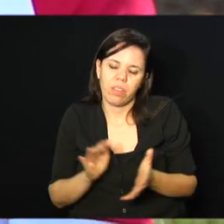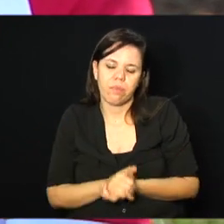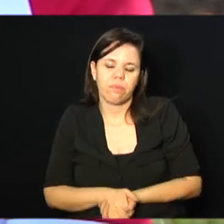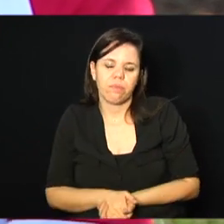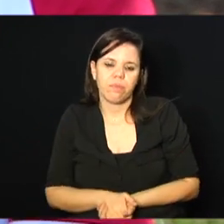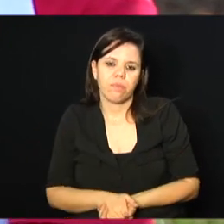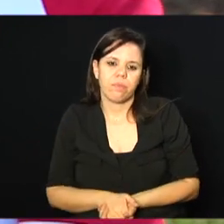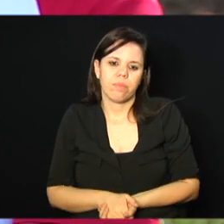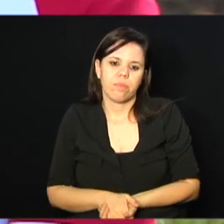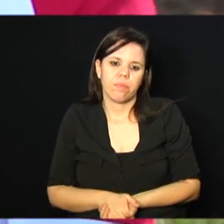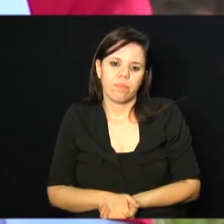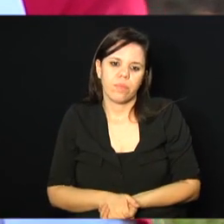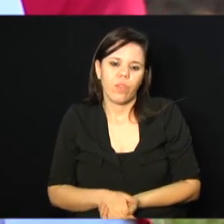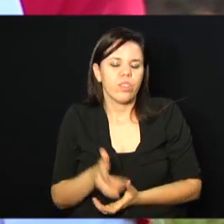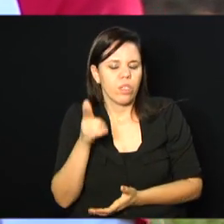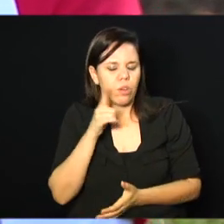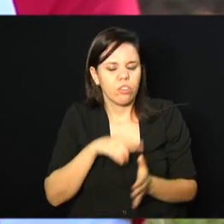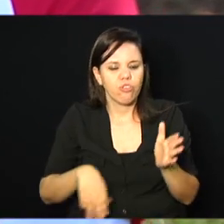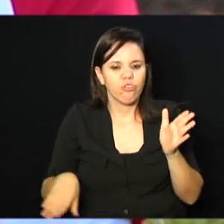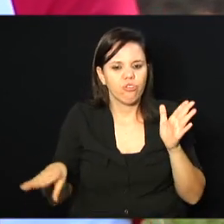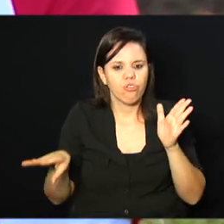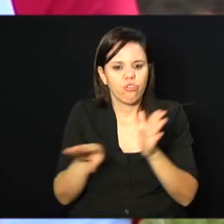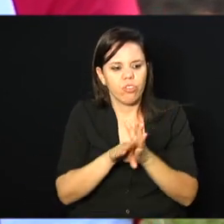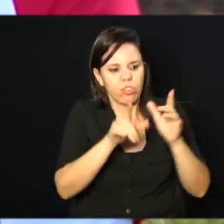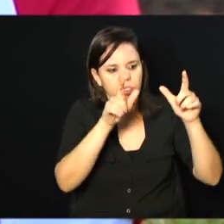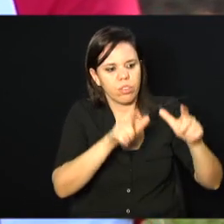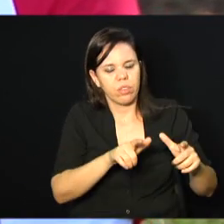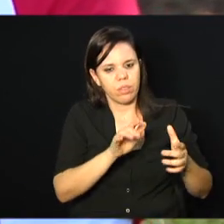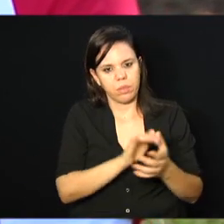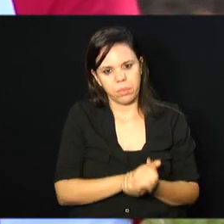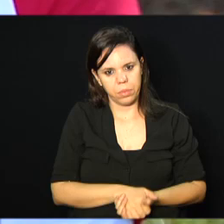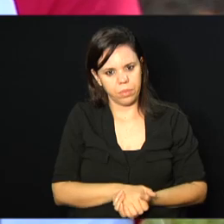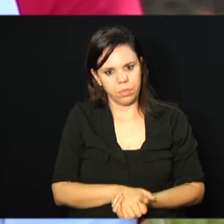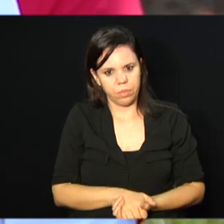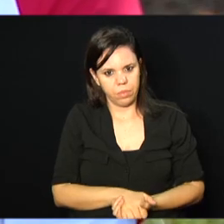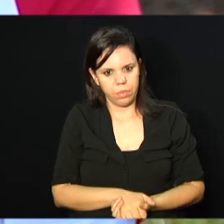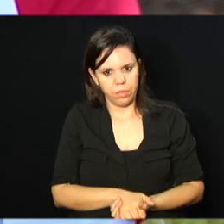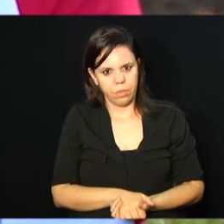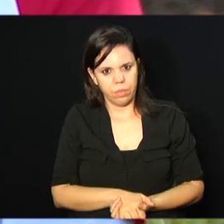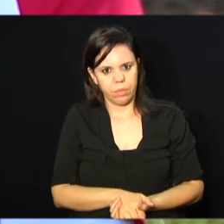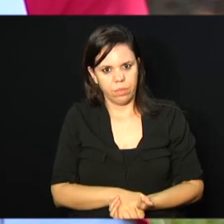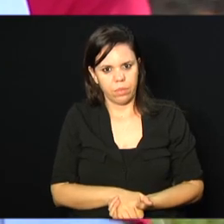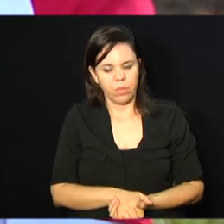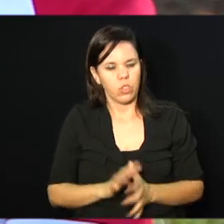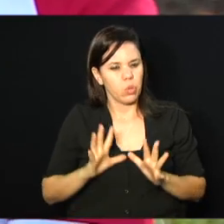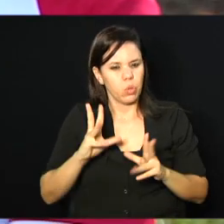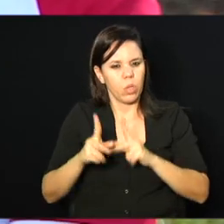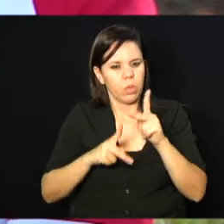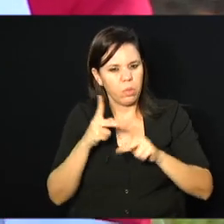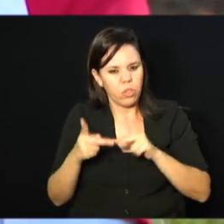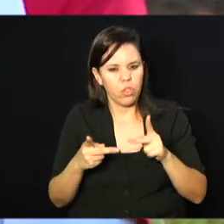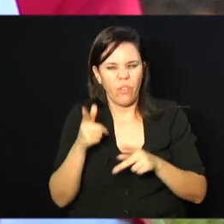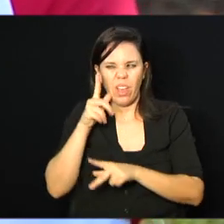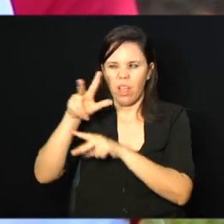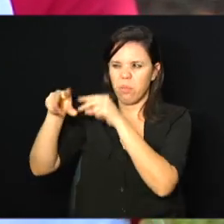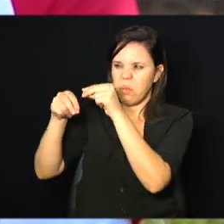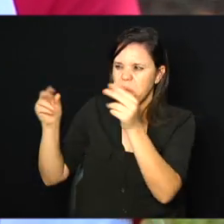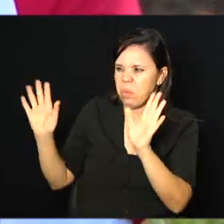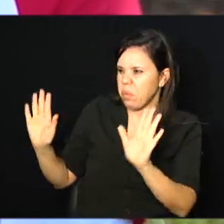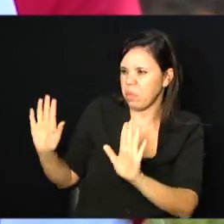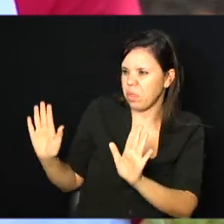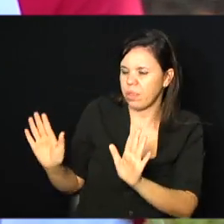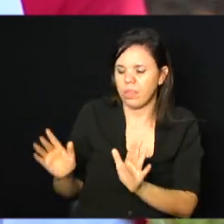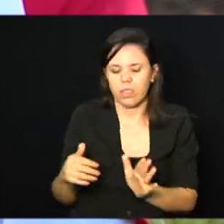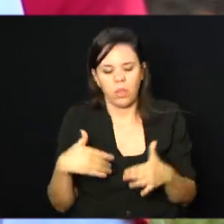você cruza a linha de chegada, todo mundo vai pelo prêmio, pela premiação.